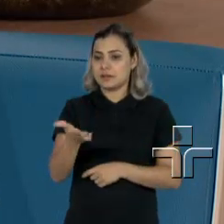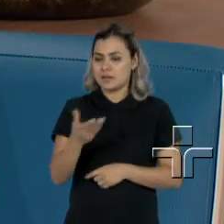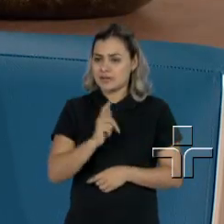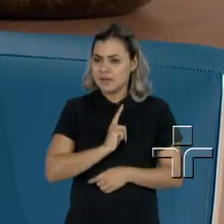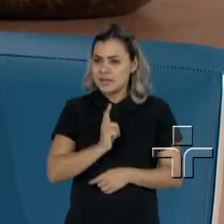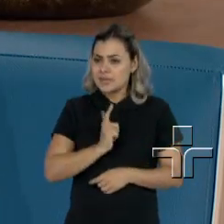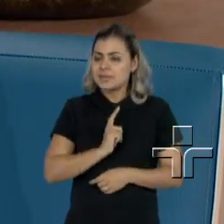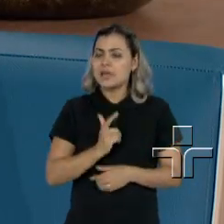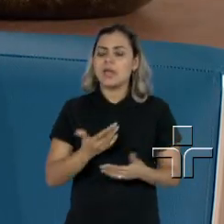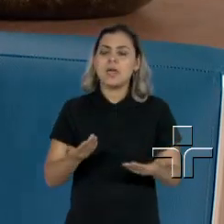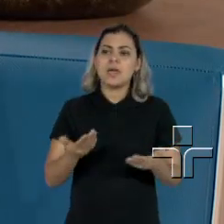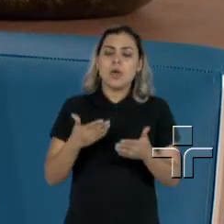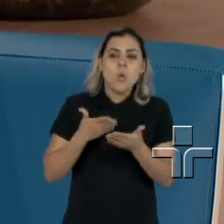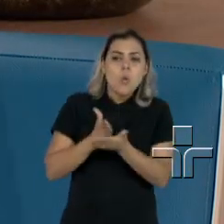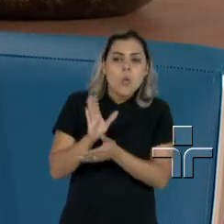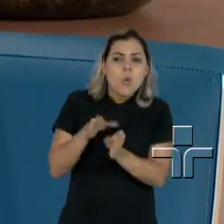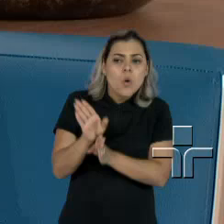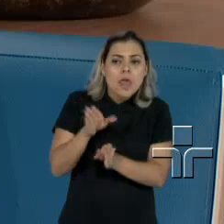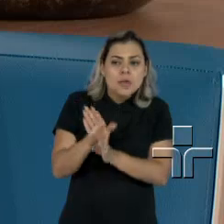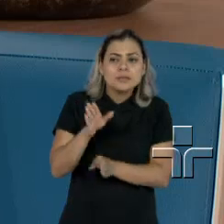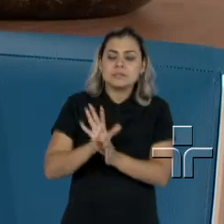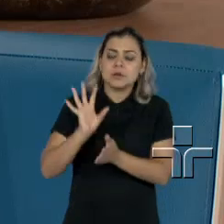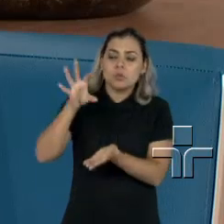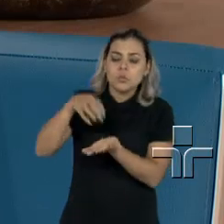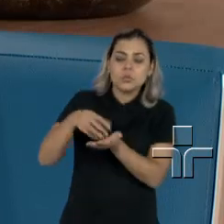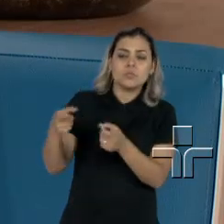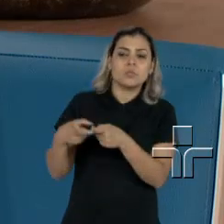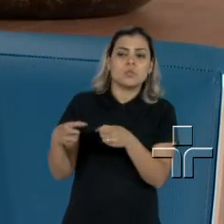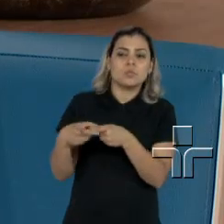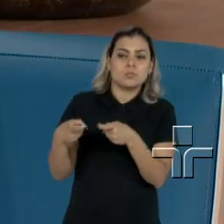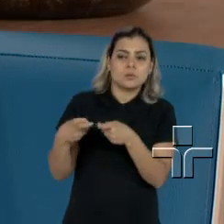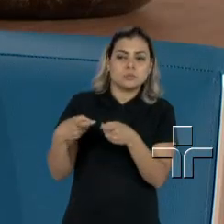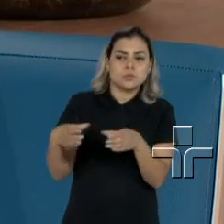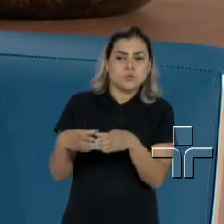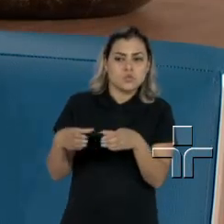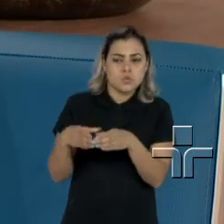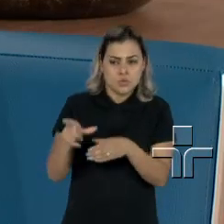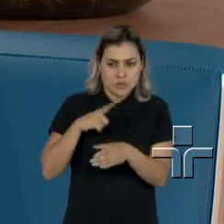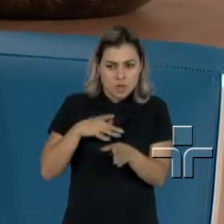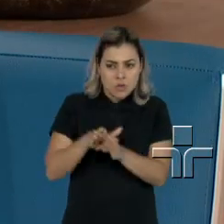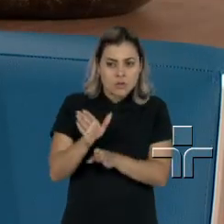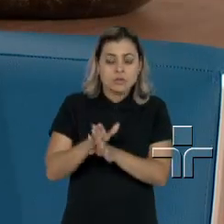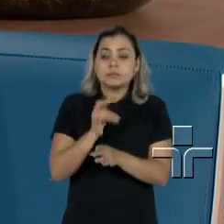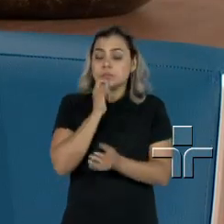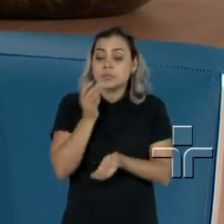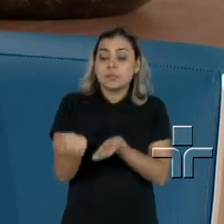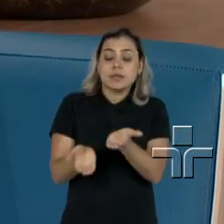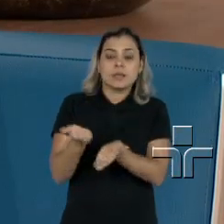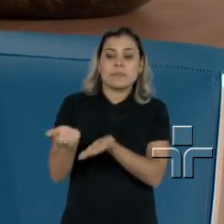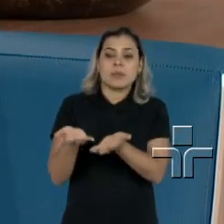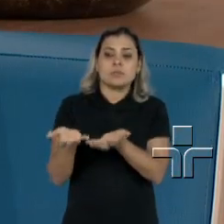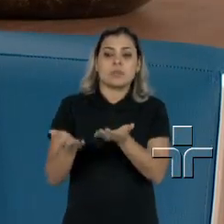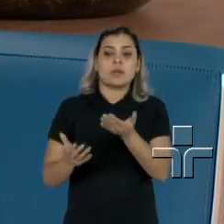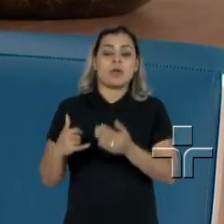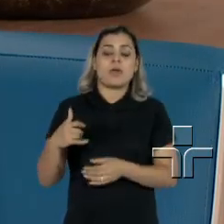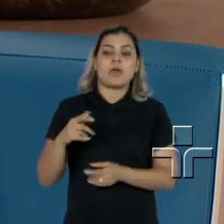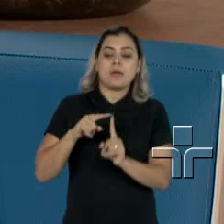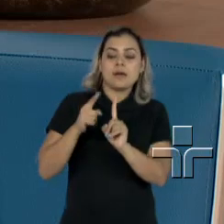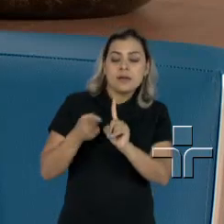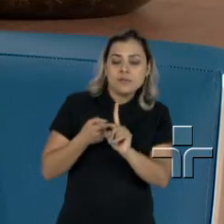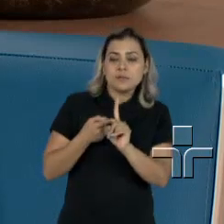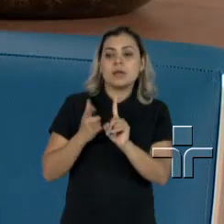existe alguma recomendação dos conselhos de medicina, quando você vai fazer um tratamento para engravidar,